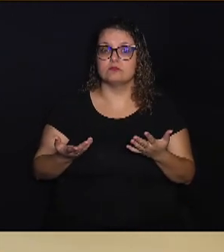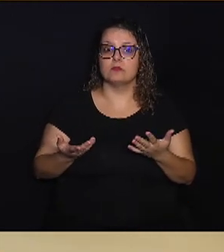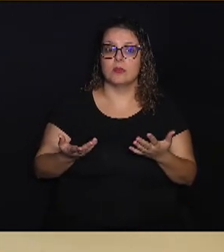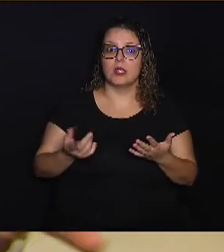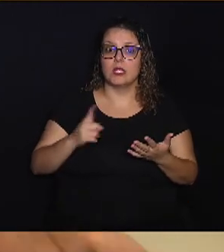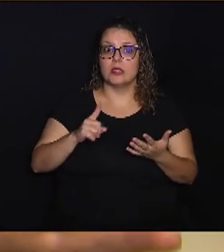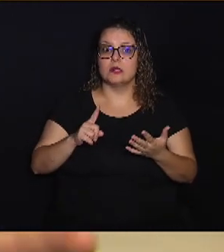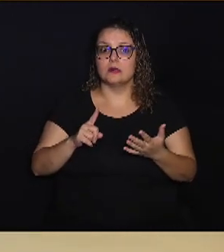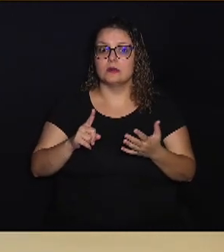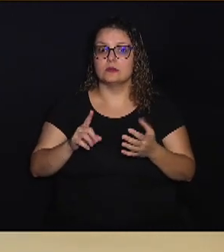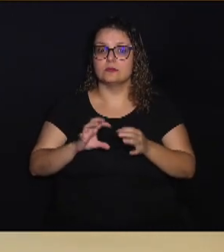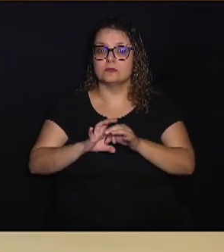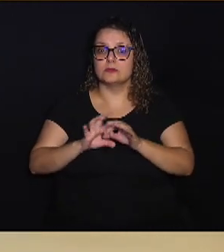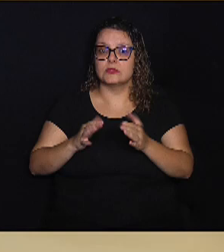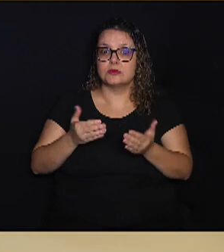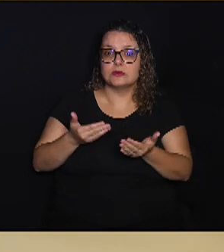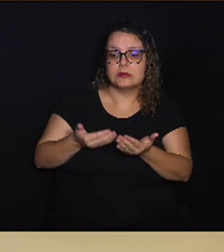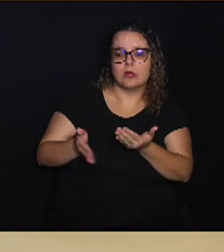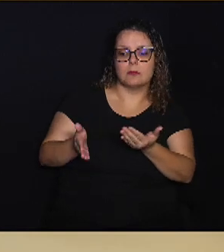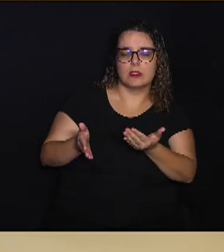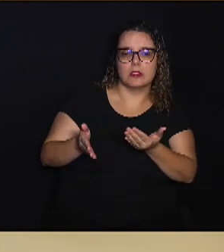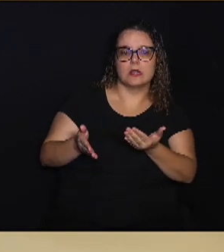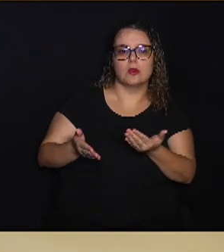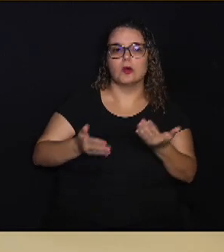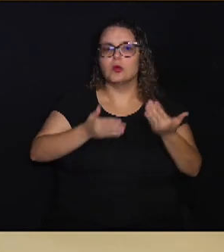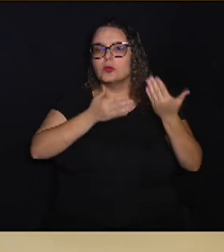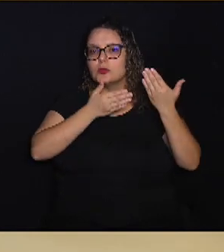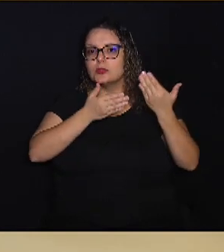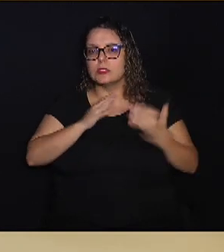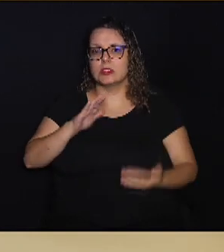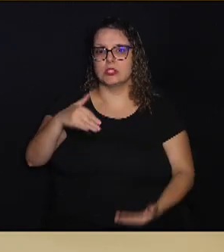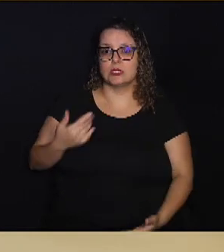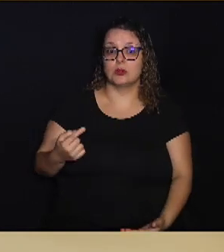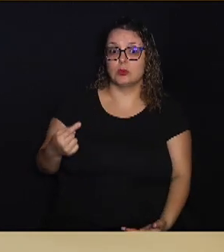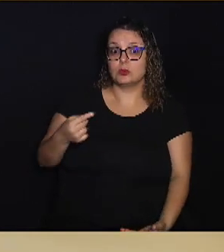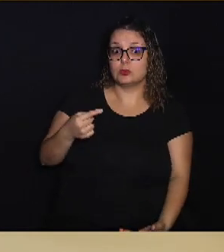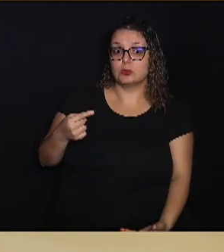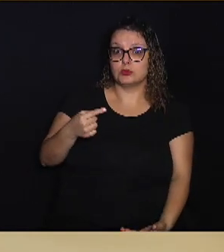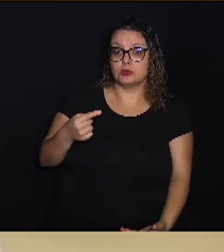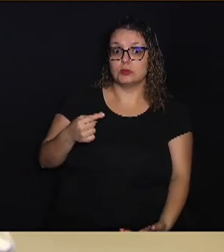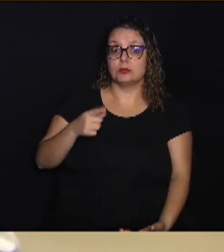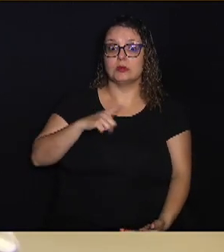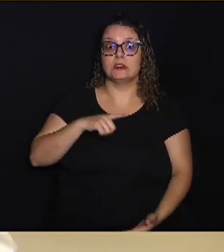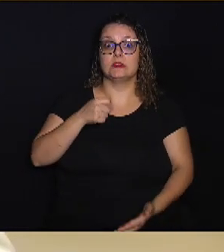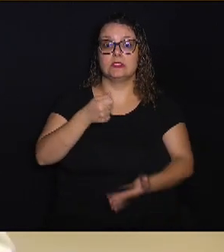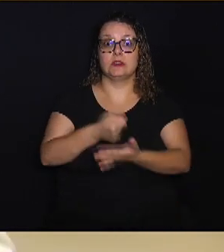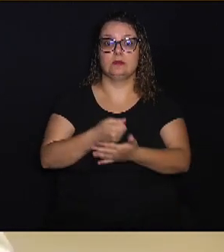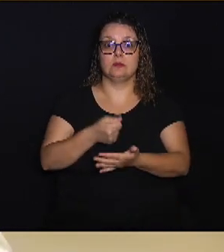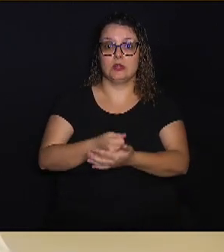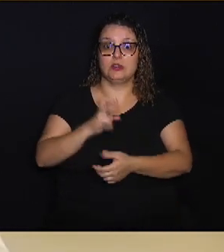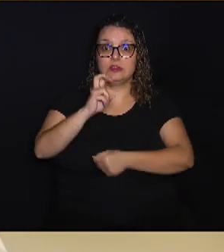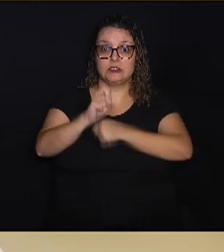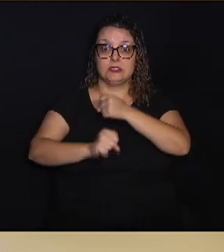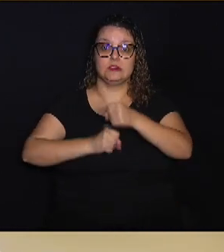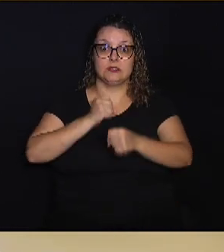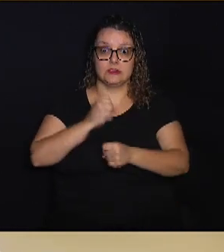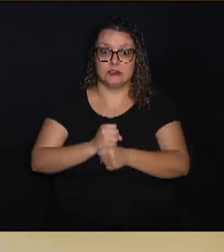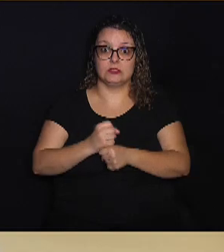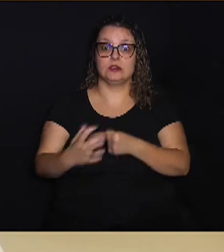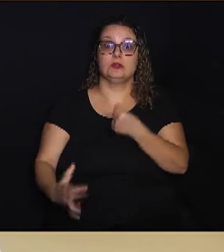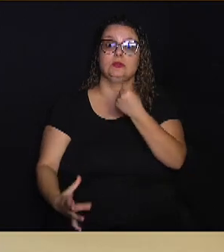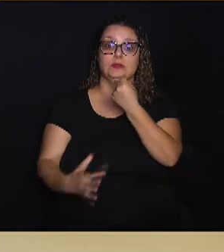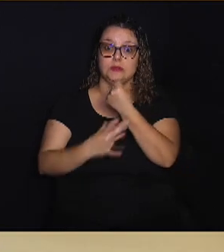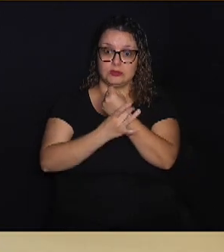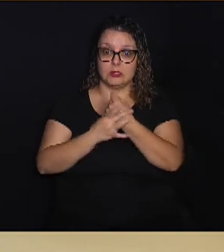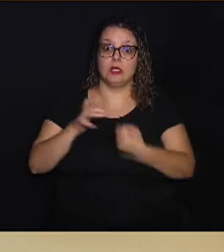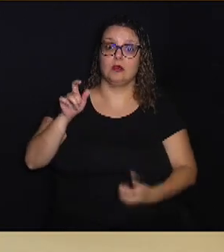escapar nenhum caso suspeito, e quando ele dá negativo, ele dá uma garantia de cinco anos, com muita segurança de